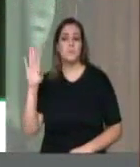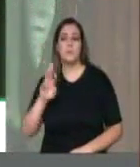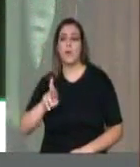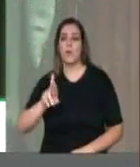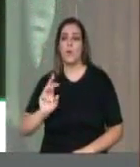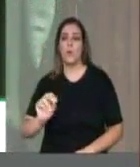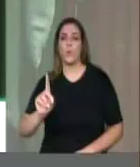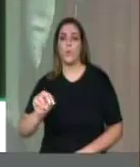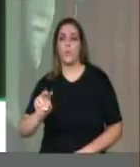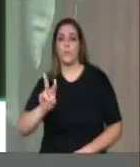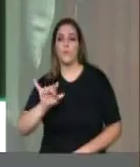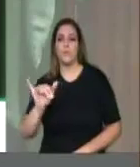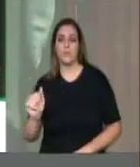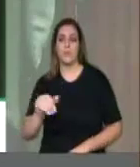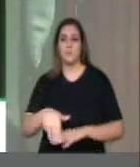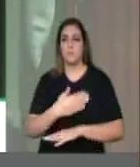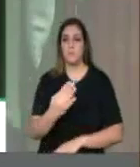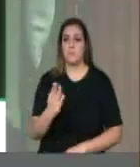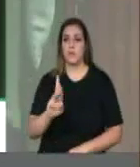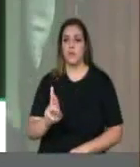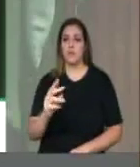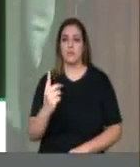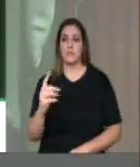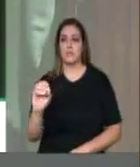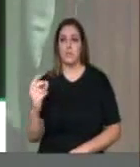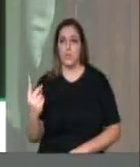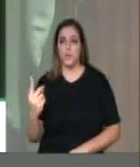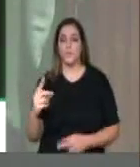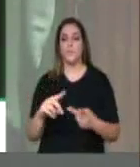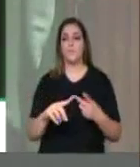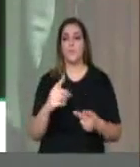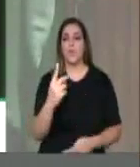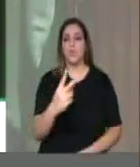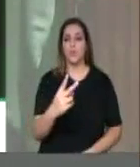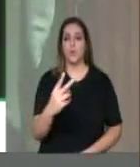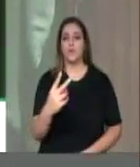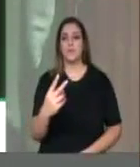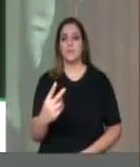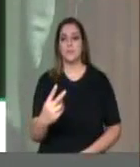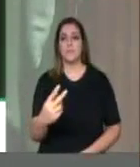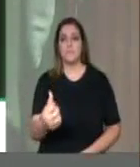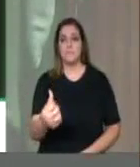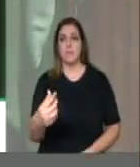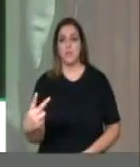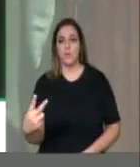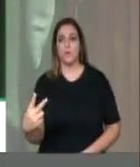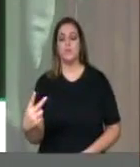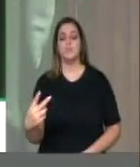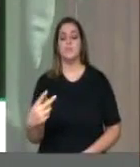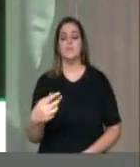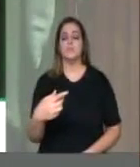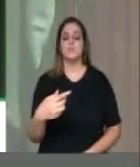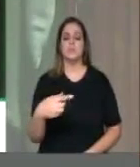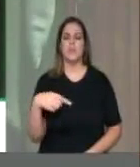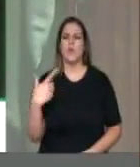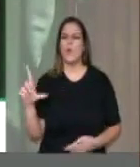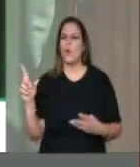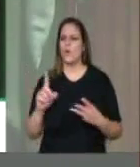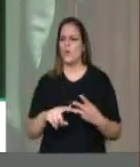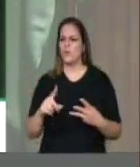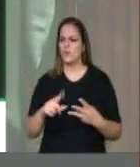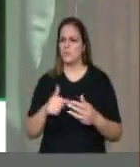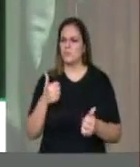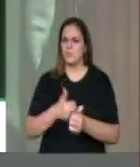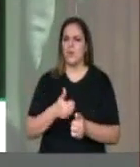federais. A BR-101, a BR-262 e a BR que passa para o Colatino e vai ligar para o